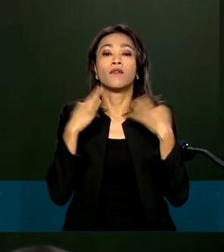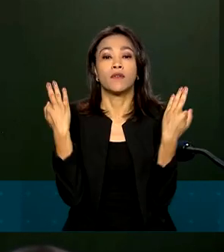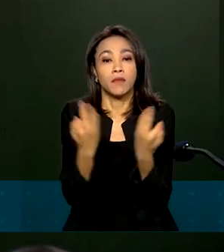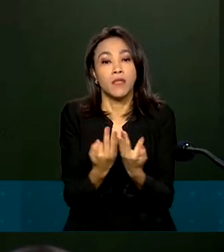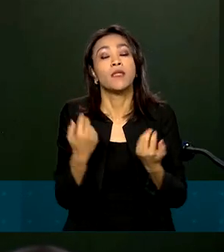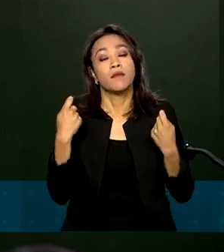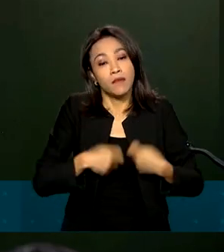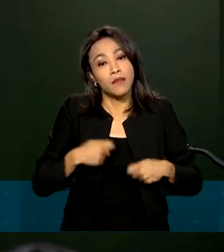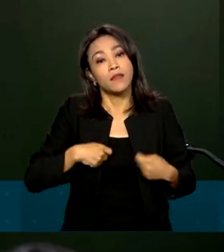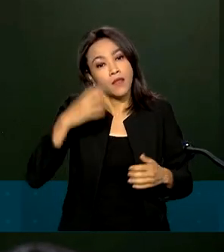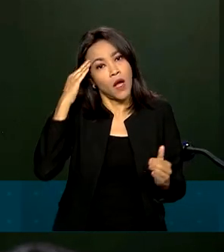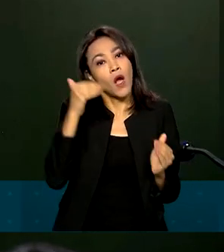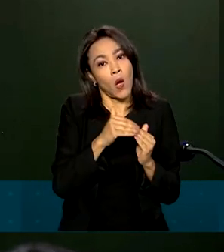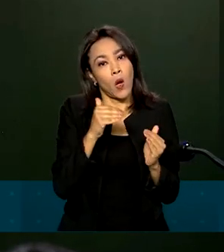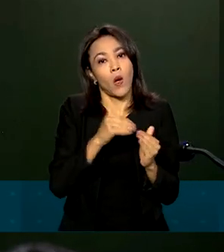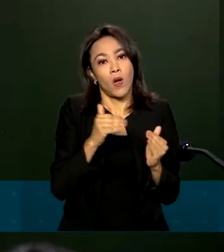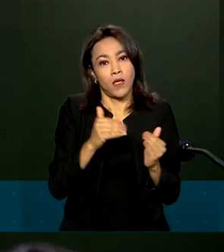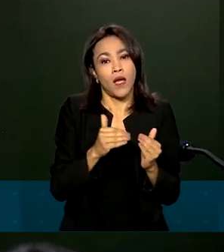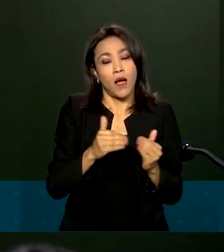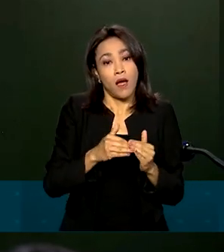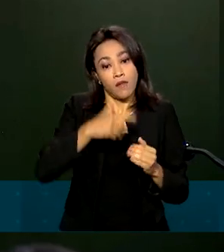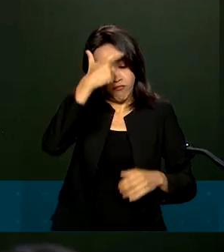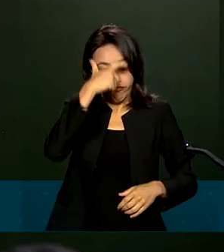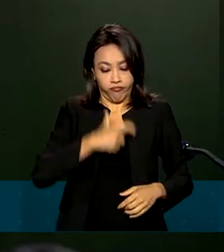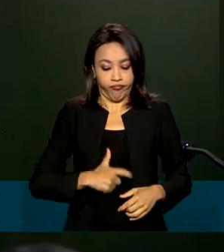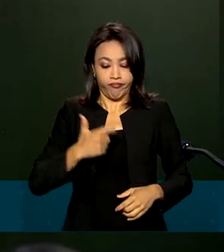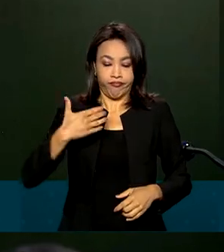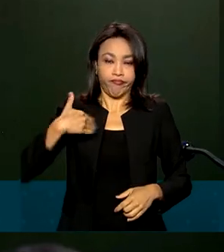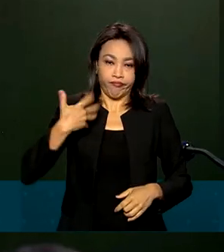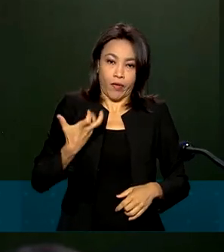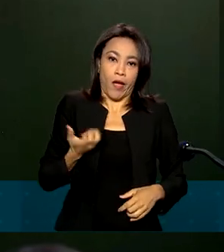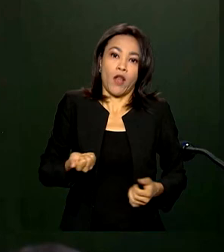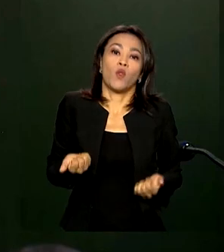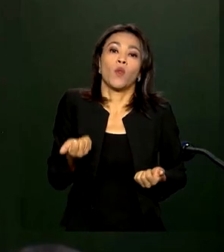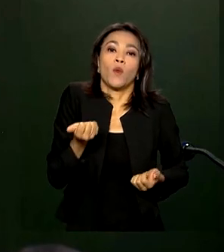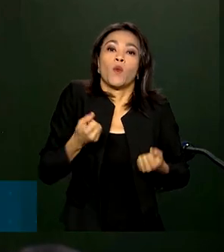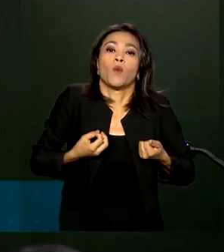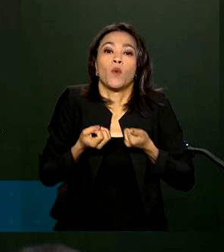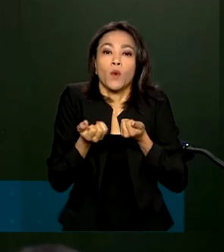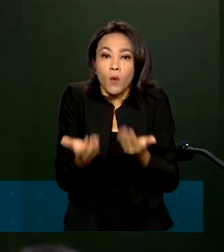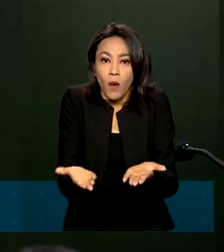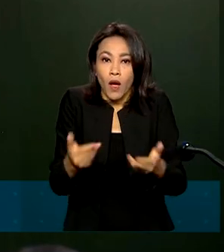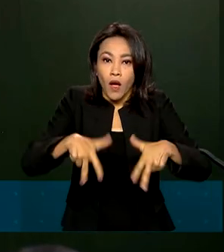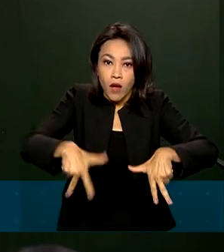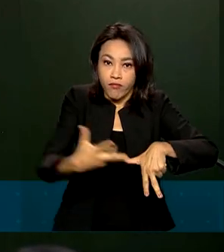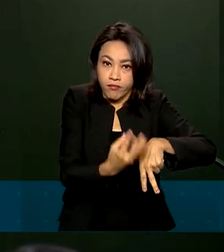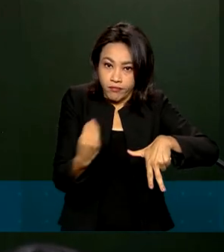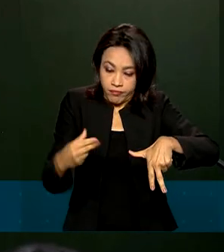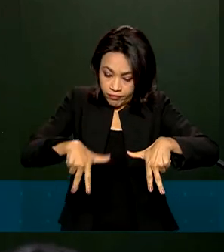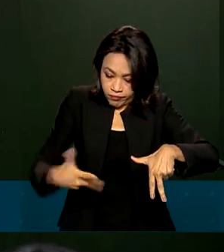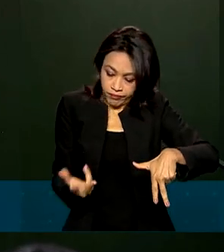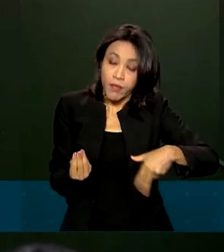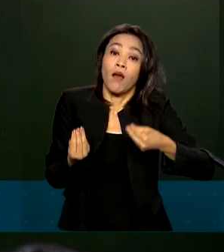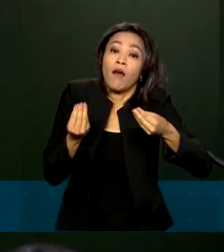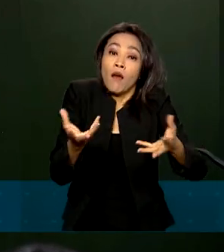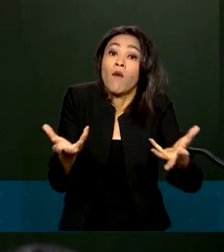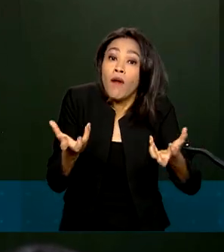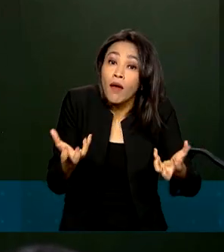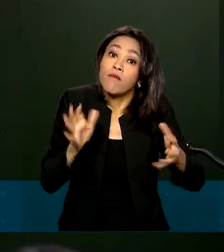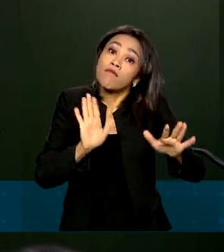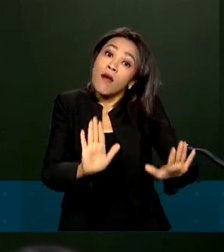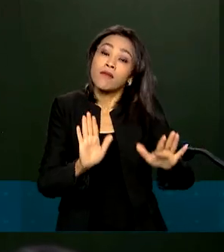concordar mesmo que haja a decisão dos próprios indivíduos, dos próprios CPFs. Mas isso